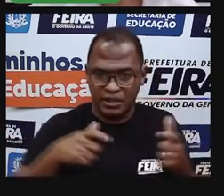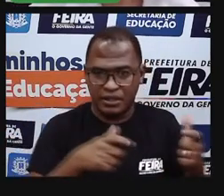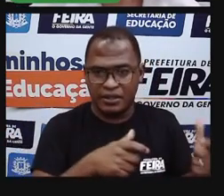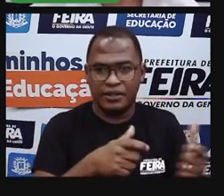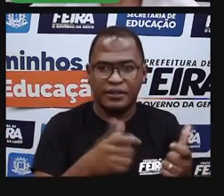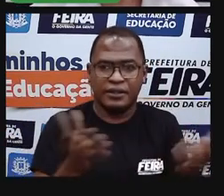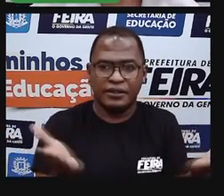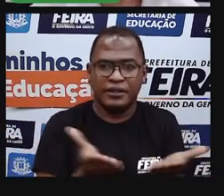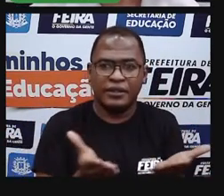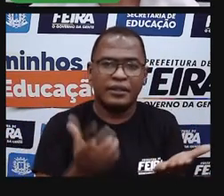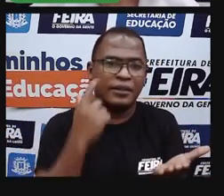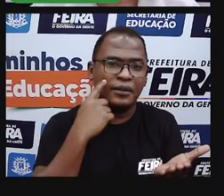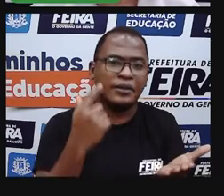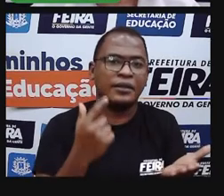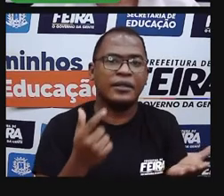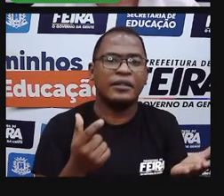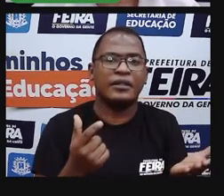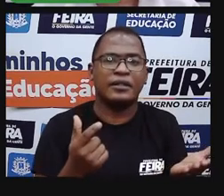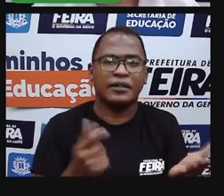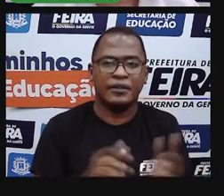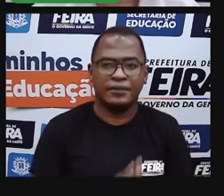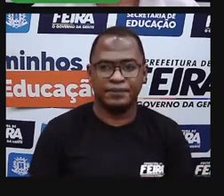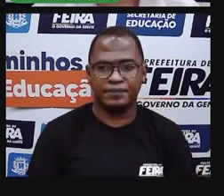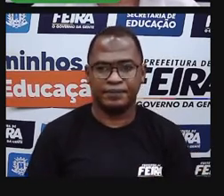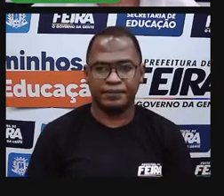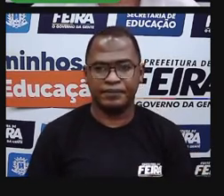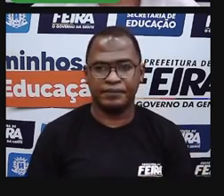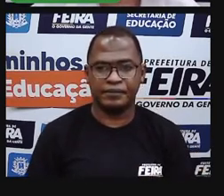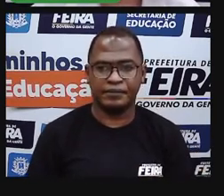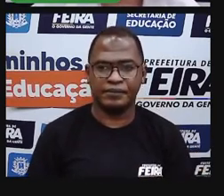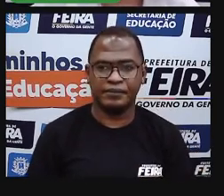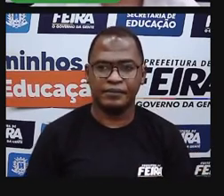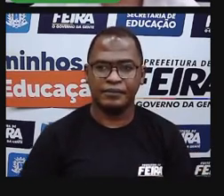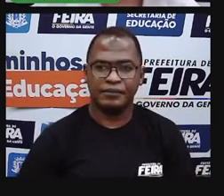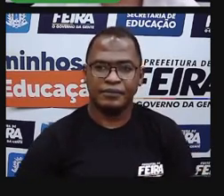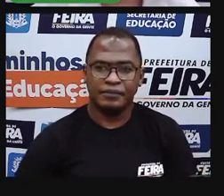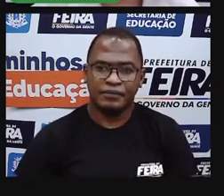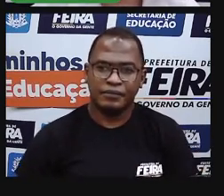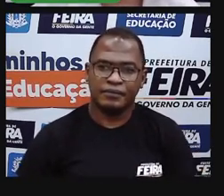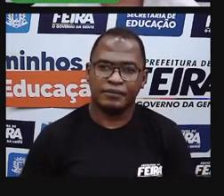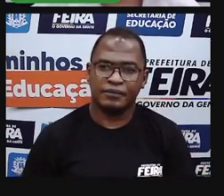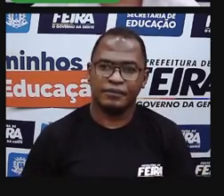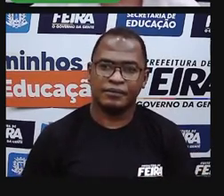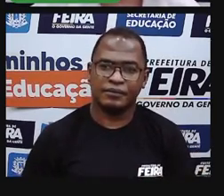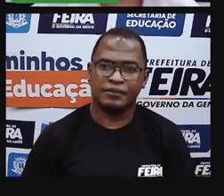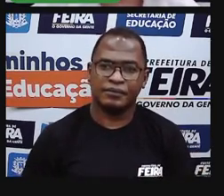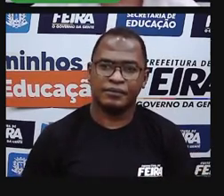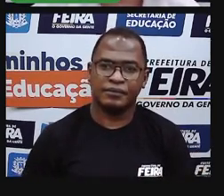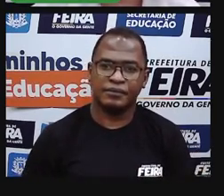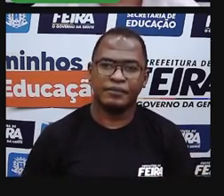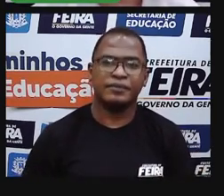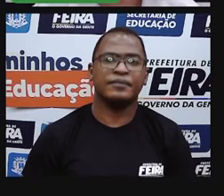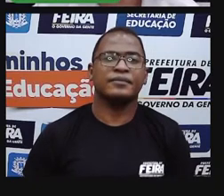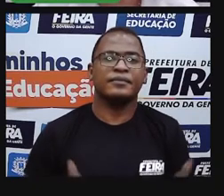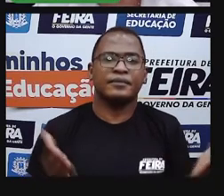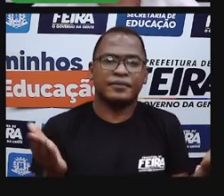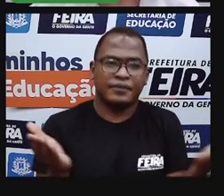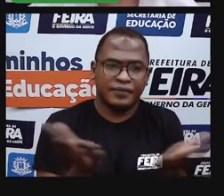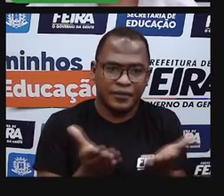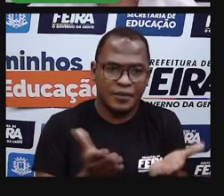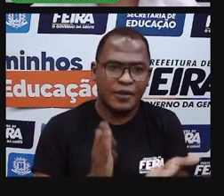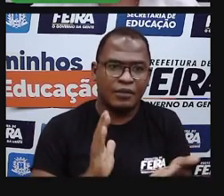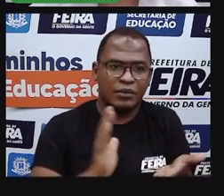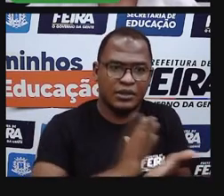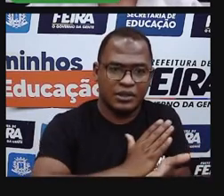Então, podem também, segundo sua localização, representar a cidade em alguns aspectos, como financeiro, turista,